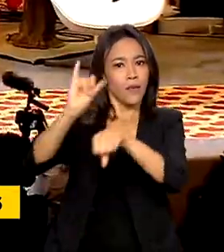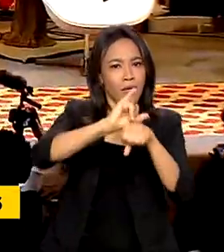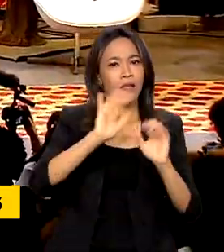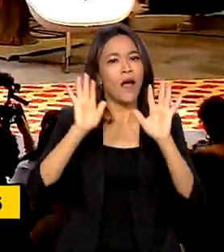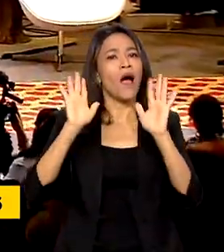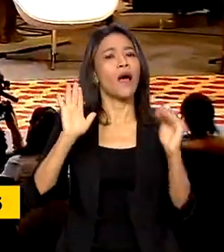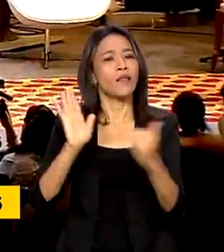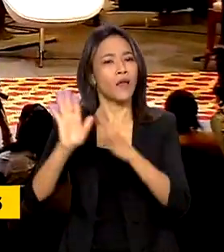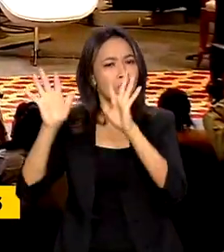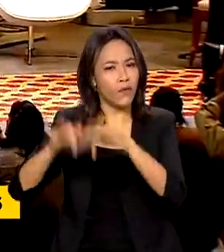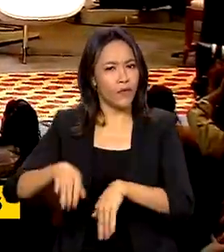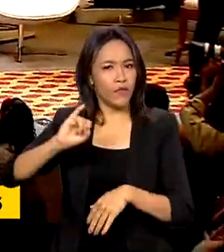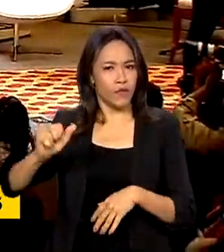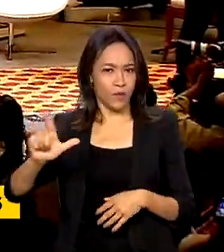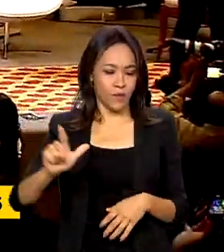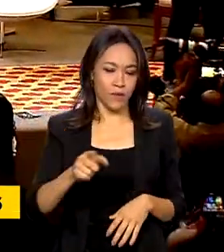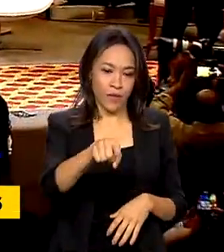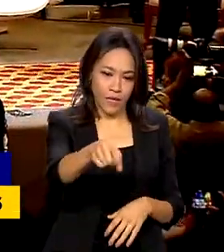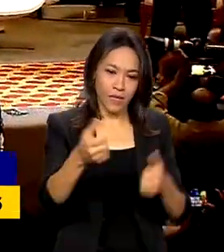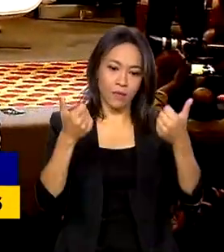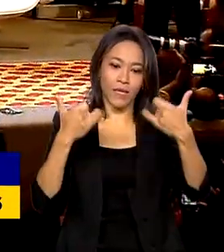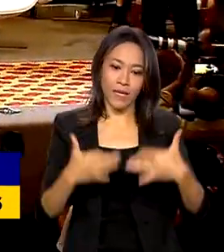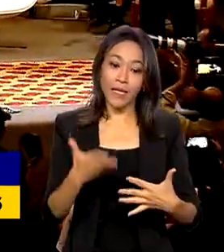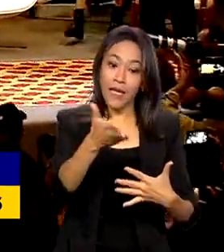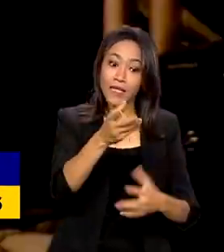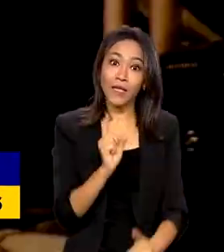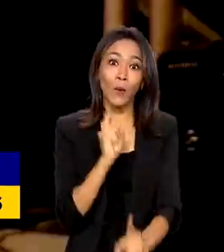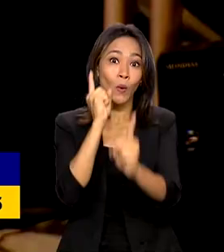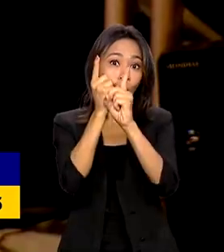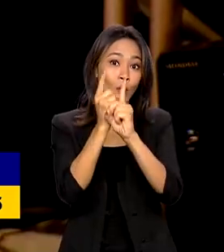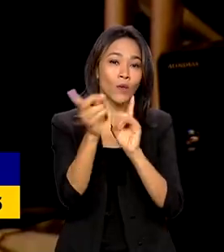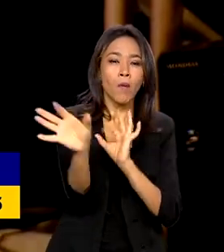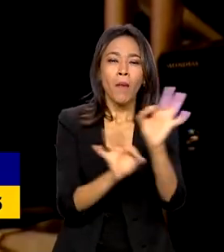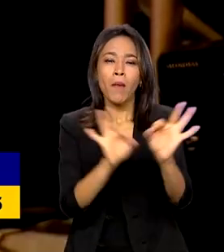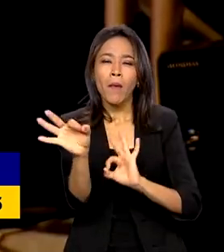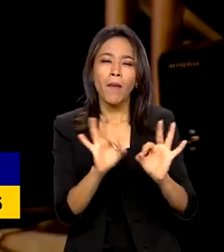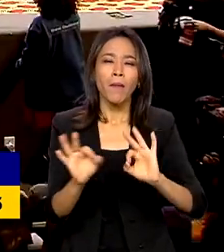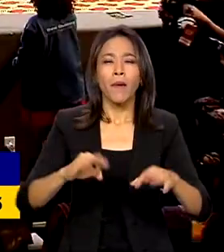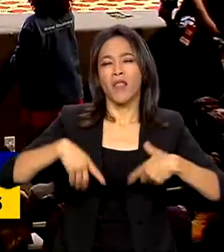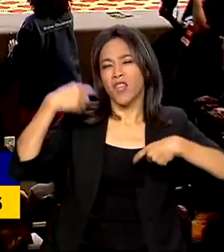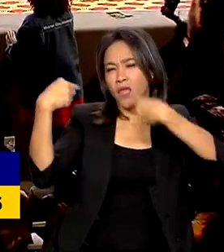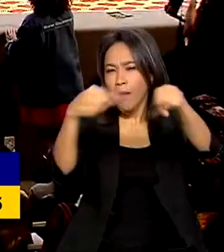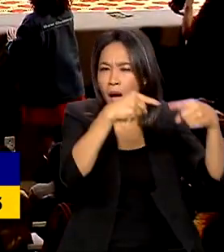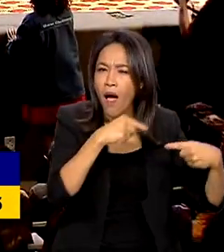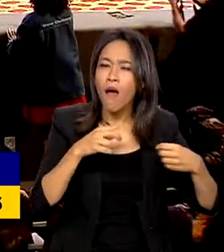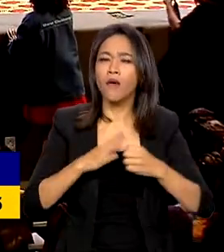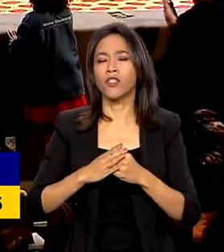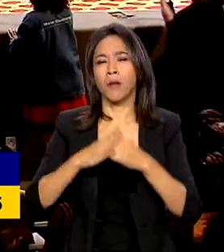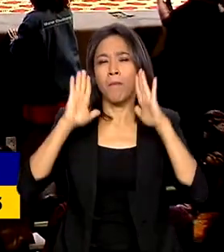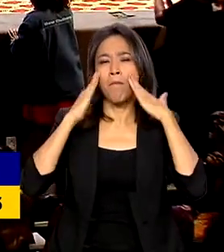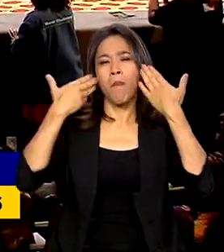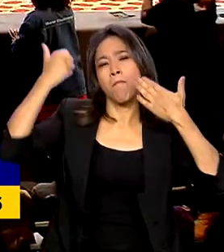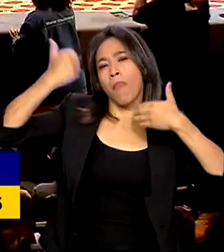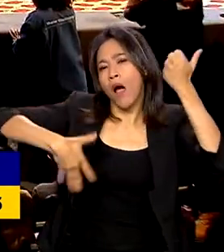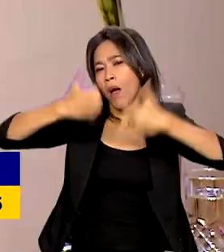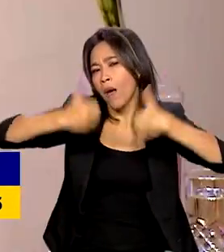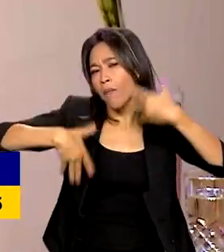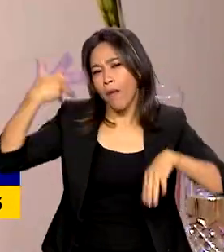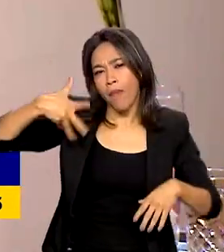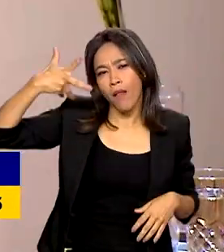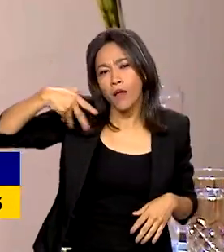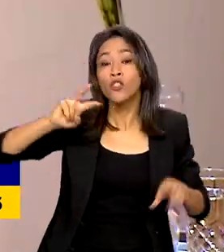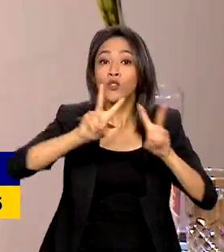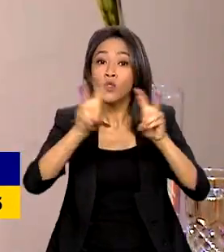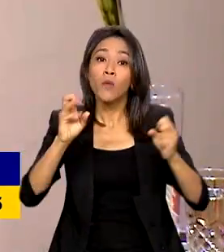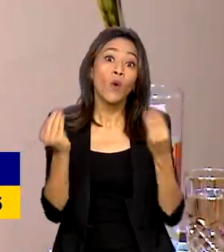Além das manifestações culturais, o Festival Latinidades promove debates, palestras e discussões sobre como enfrentar o